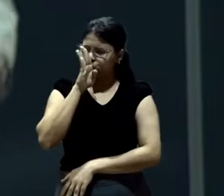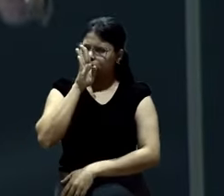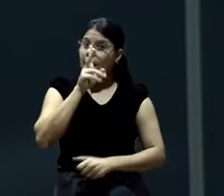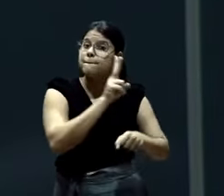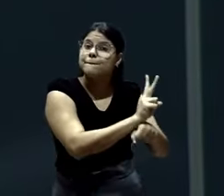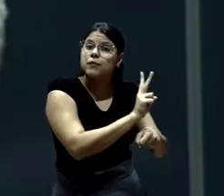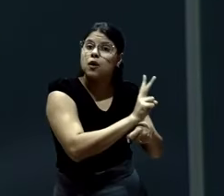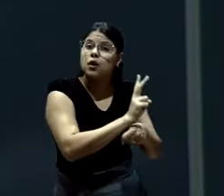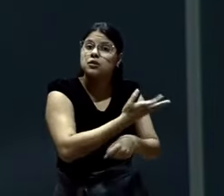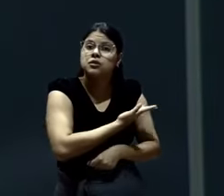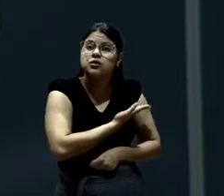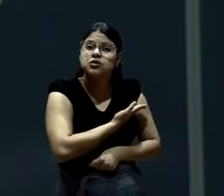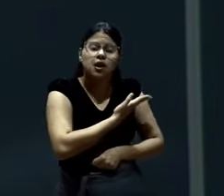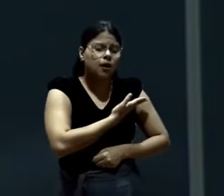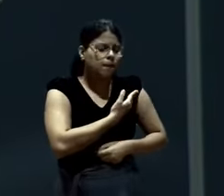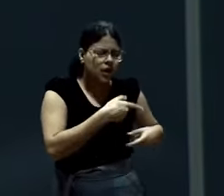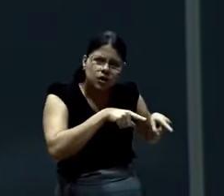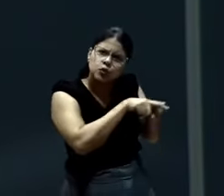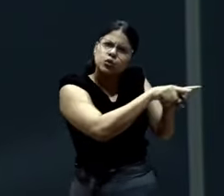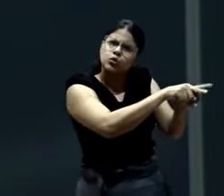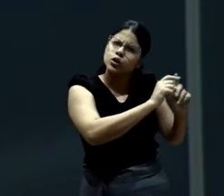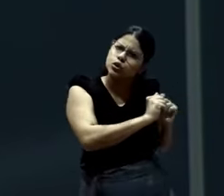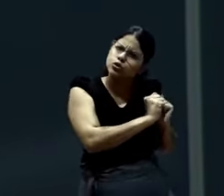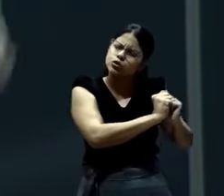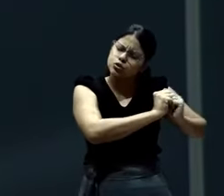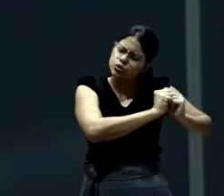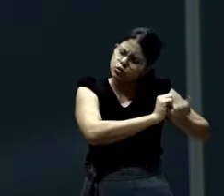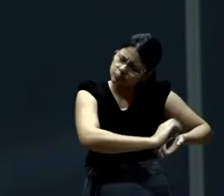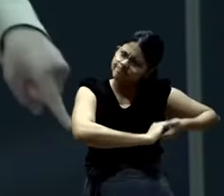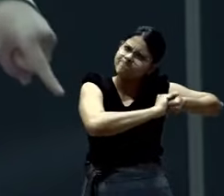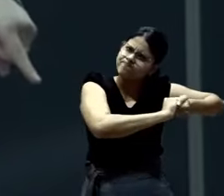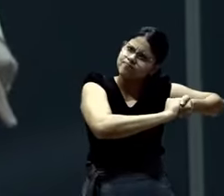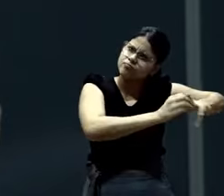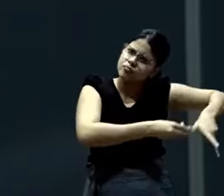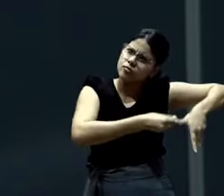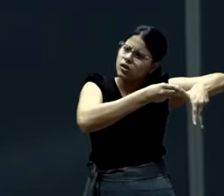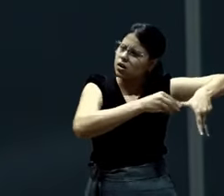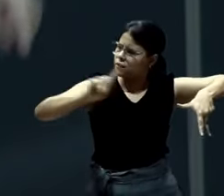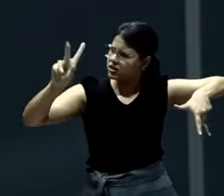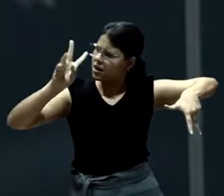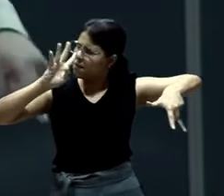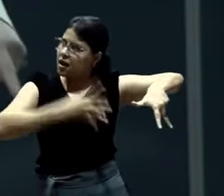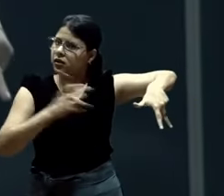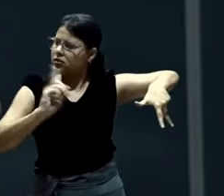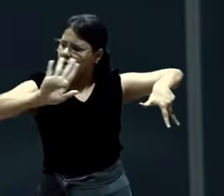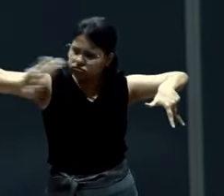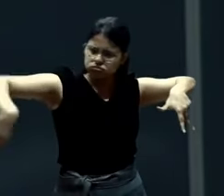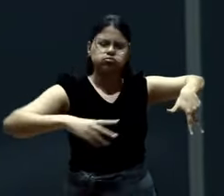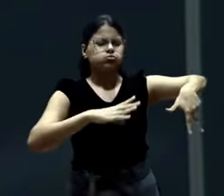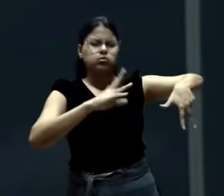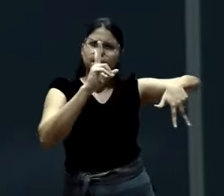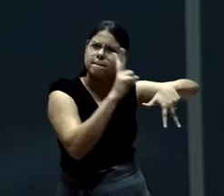Porque eu não ombreio com ele. Porque eu não coloco ele debaixo do meu braço. E digo. Não toque aqui. Não mexa aqui.